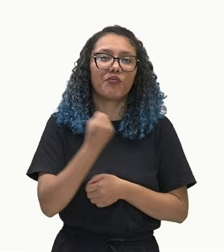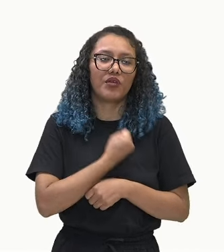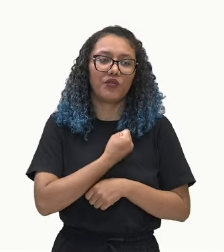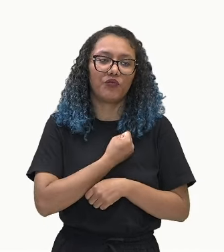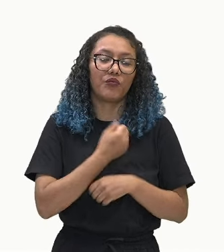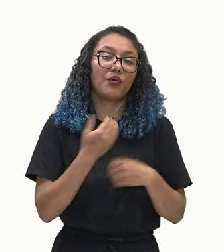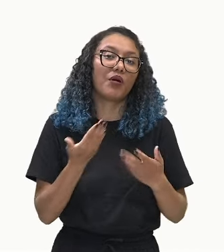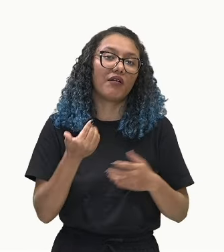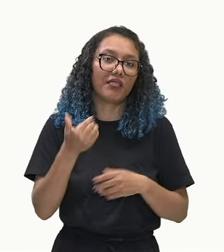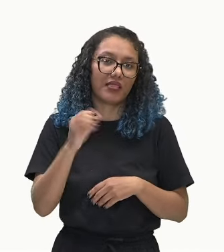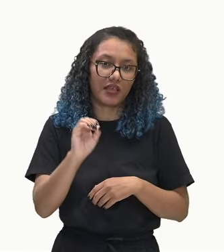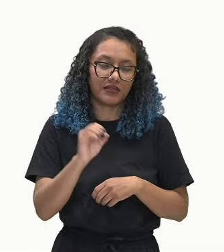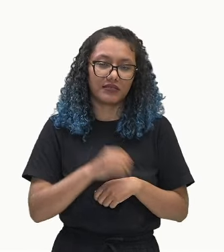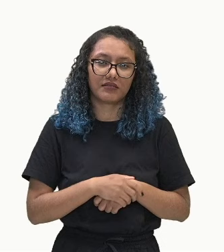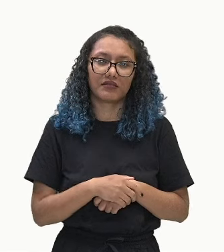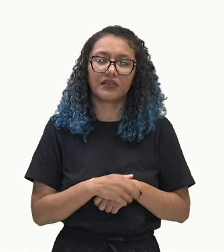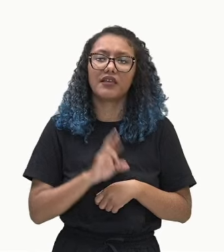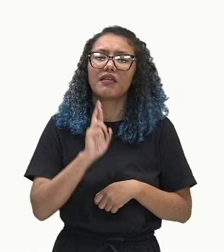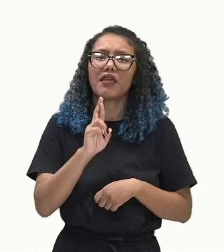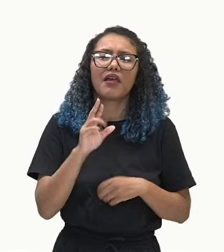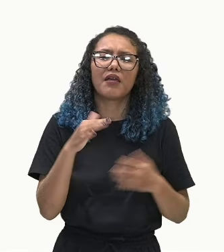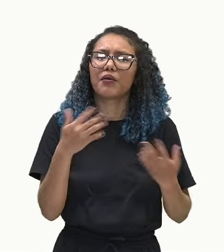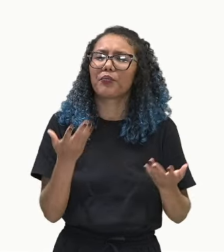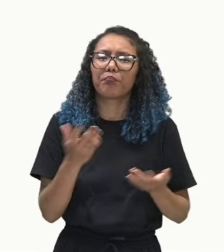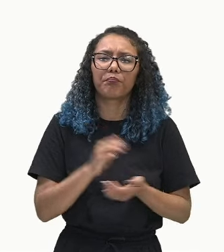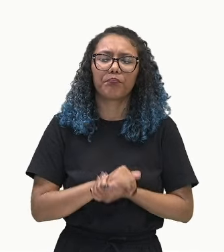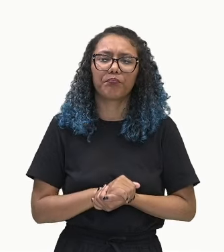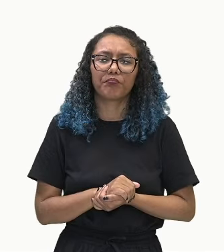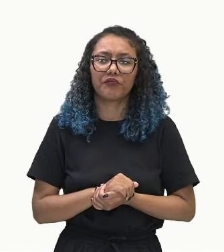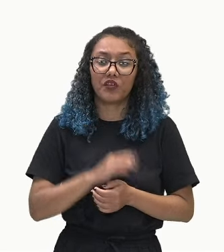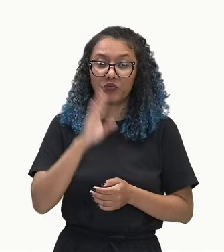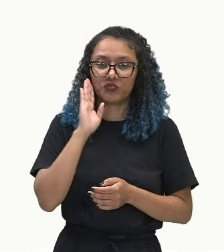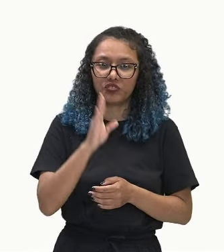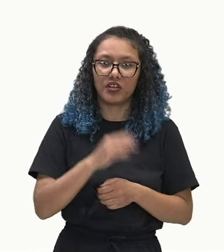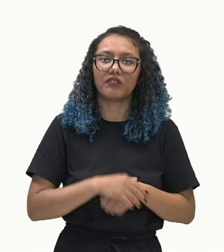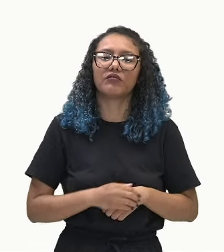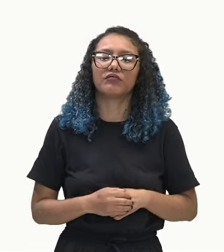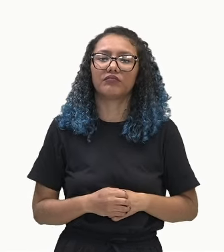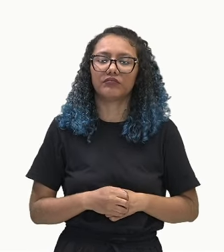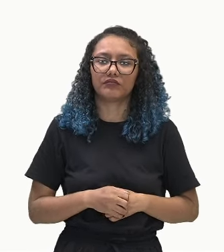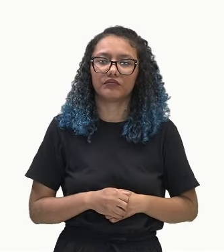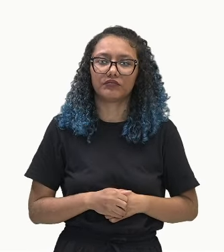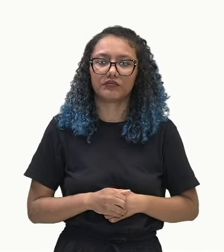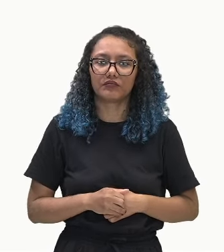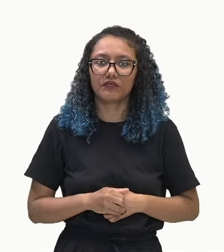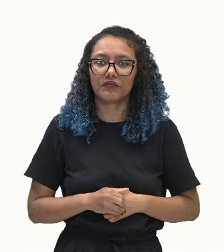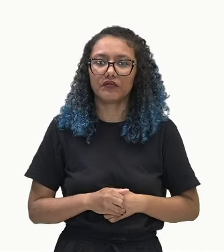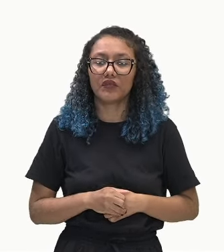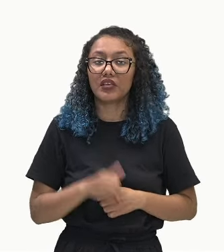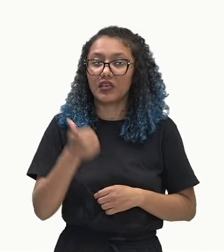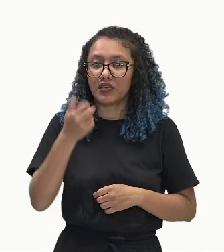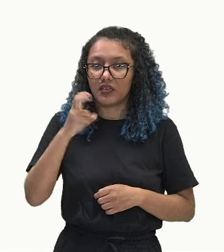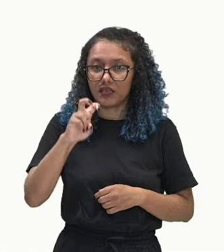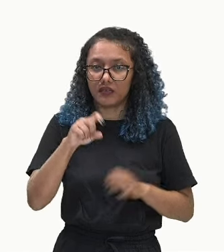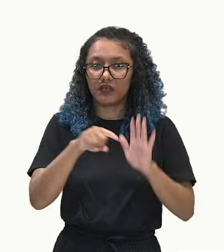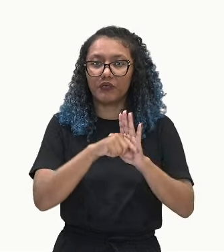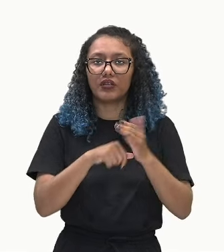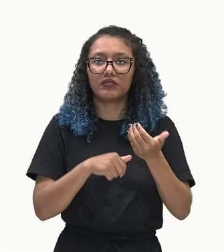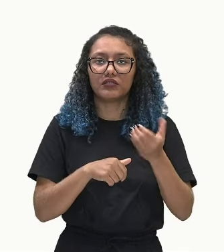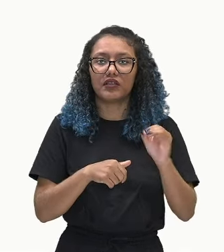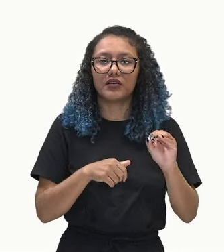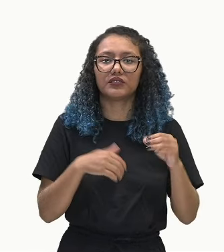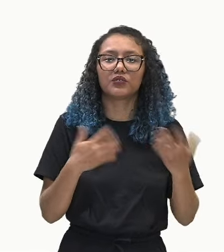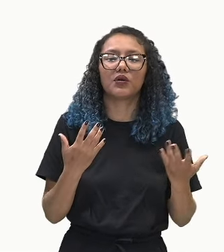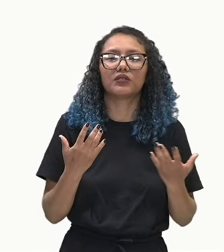10. Quem é a razão? Vamos fazer direto. 15 menos 10, que é 5.